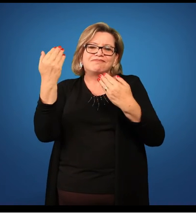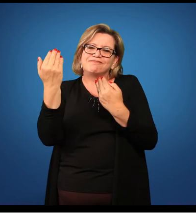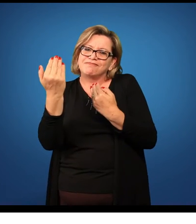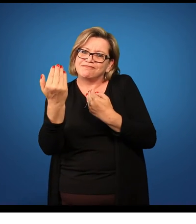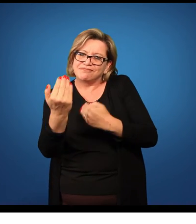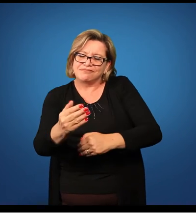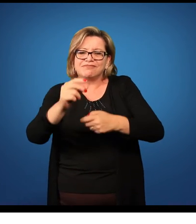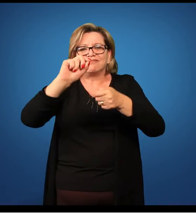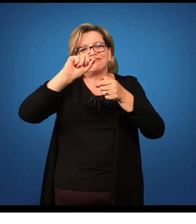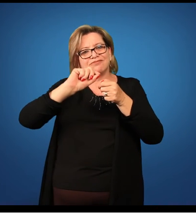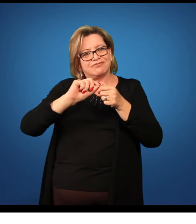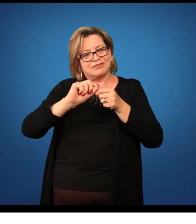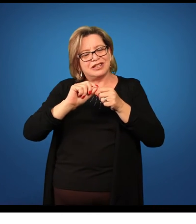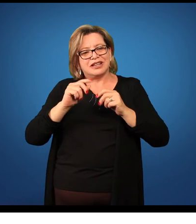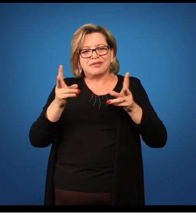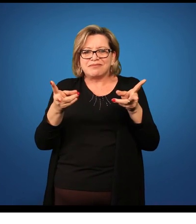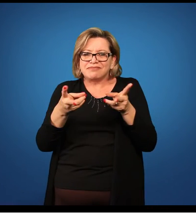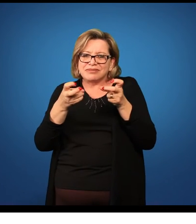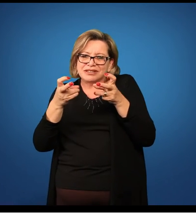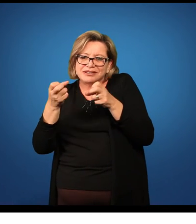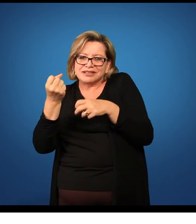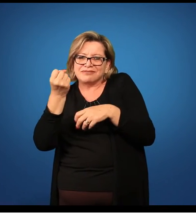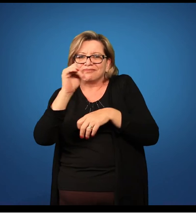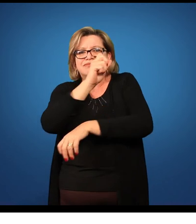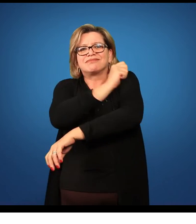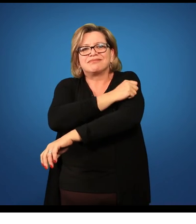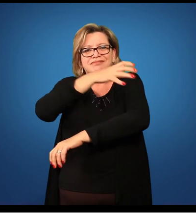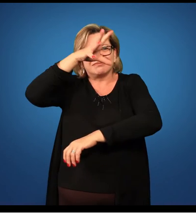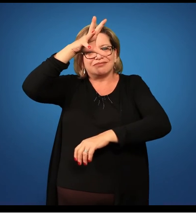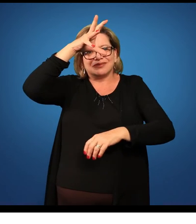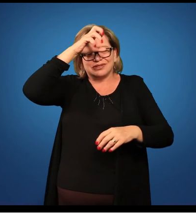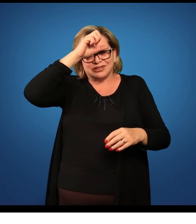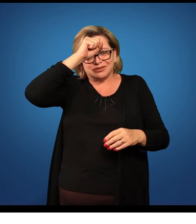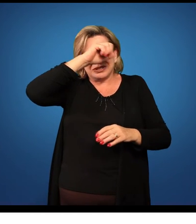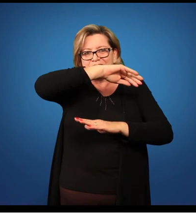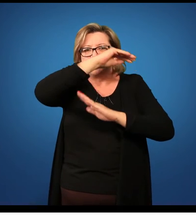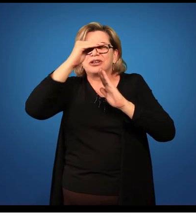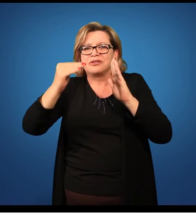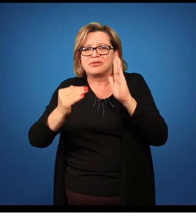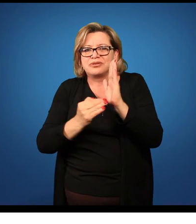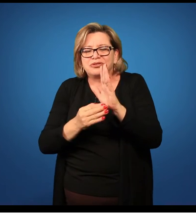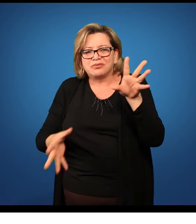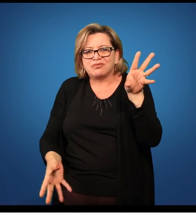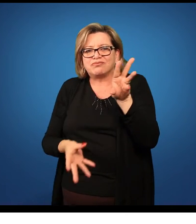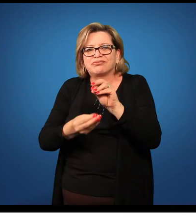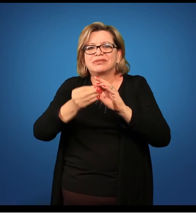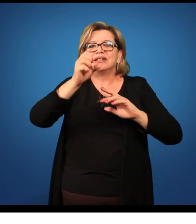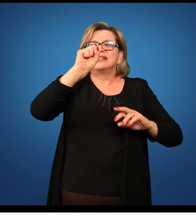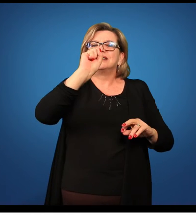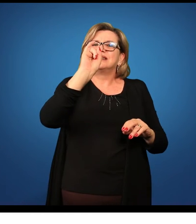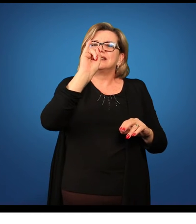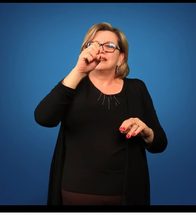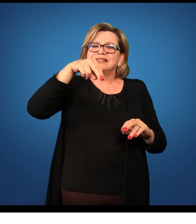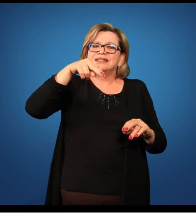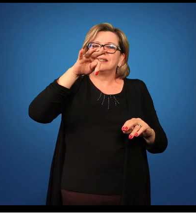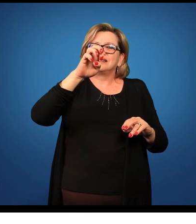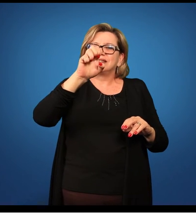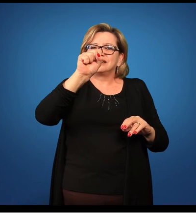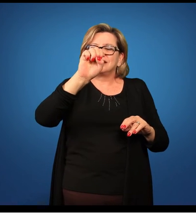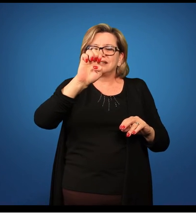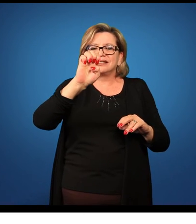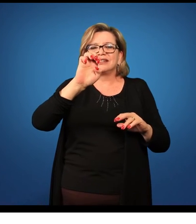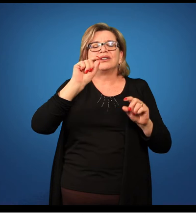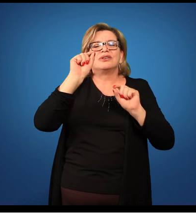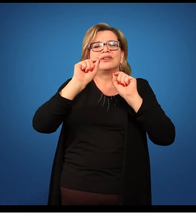aplicar para ver se o aluno aprendeu ou não. E, finalmente, a síntese integradora, que seria a conclusão da